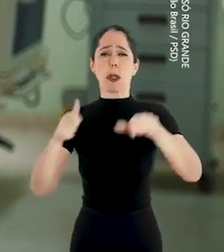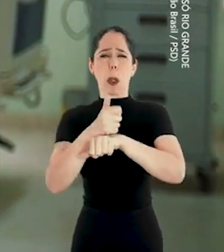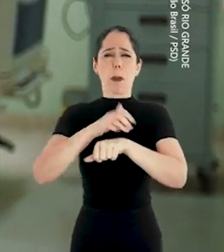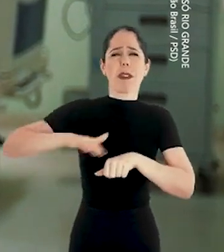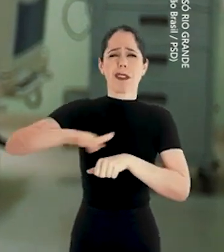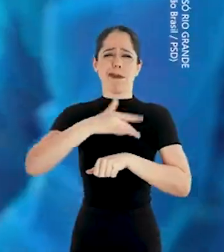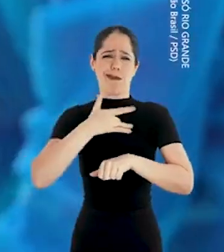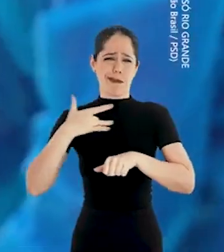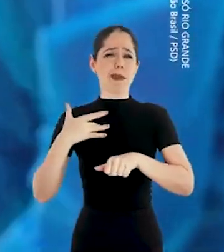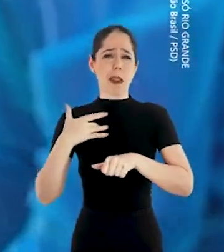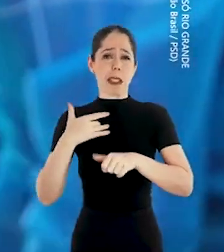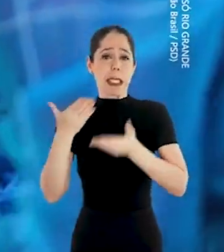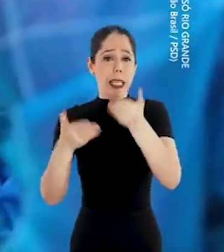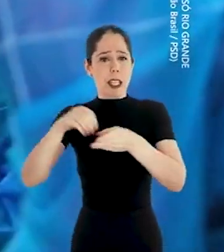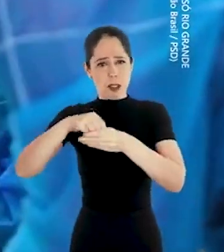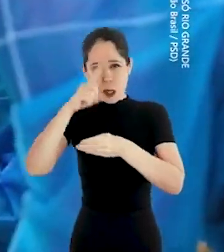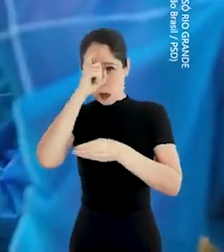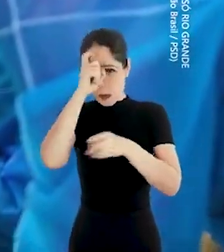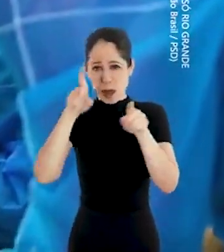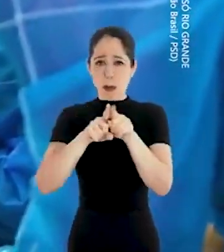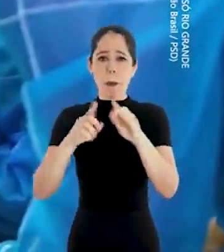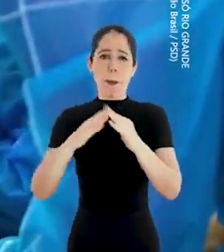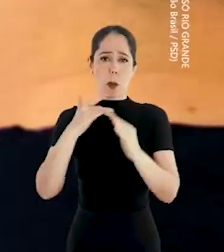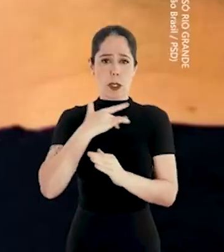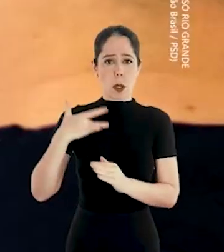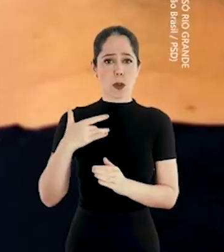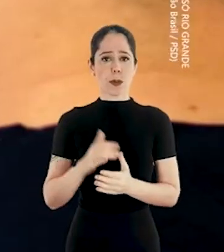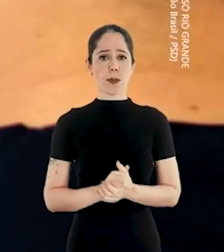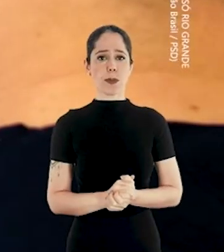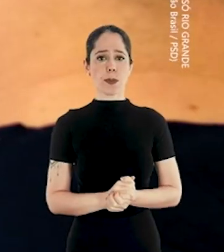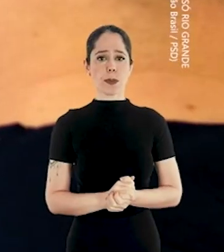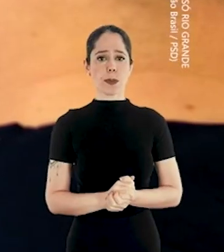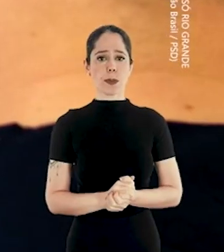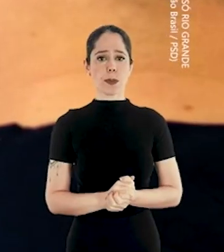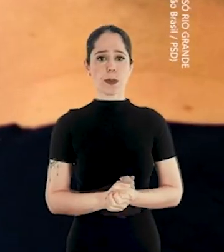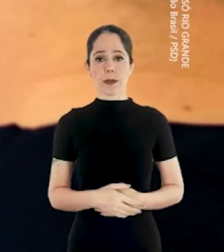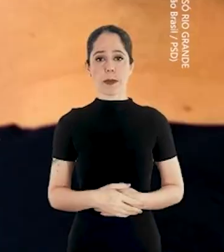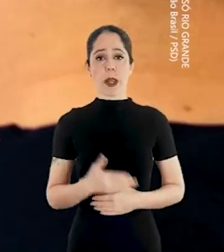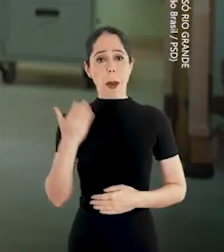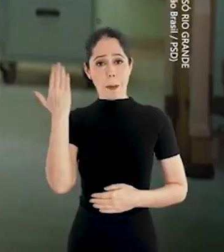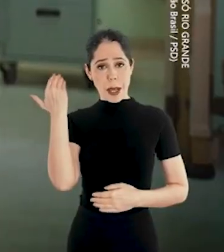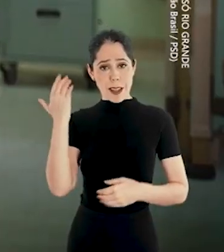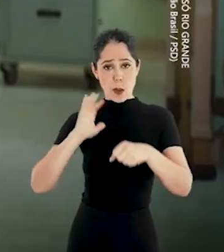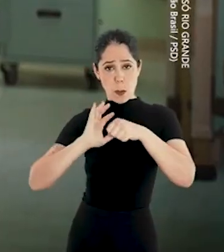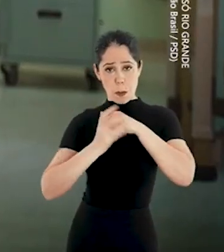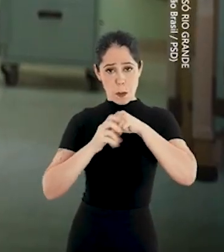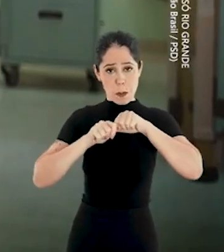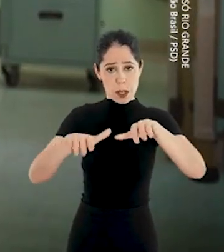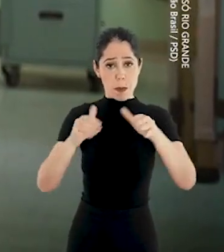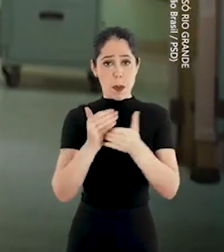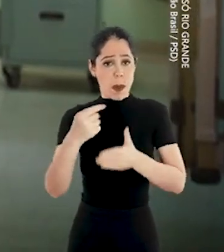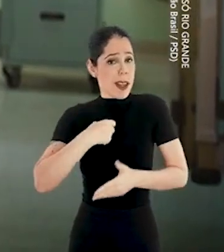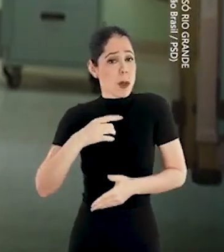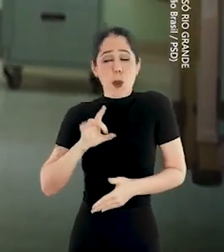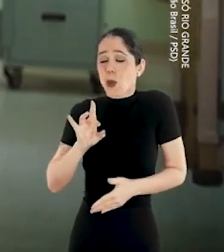-humano de quem estava na linha de frente nos hospitais e nos postos de saúde. Quando a pandemia começou, eu tinha apenas 15